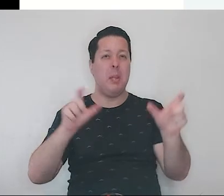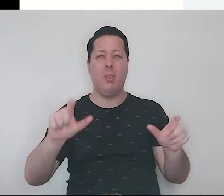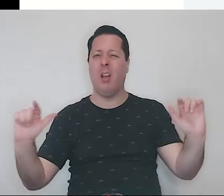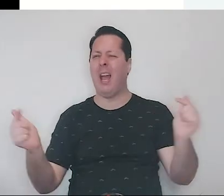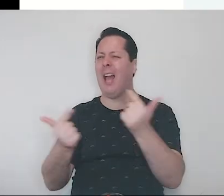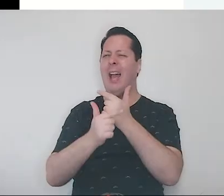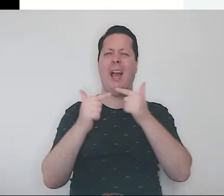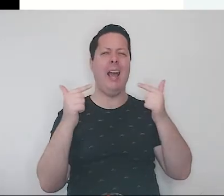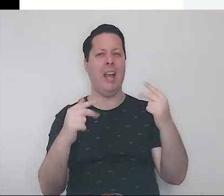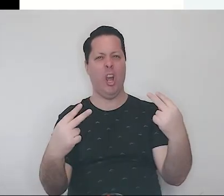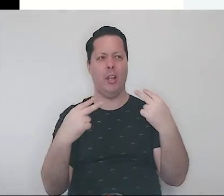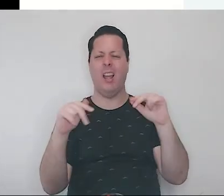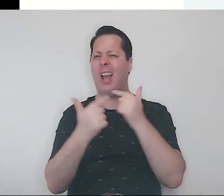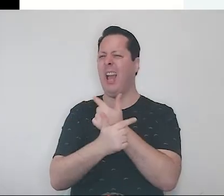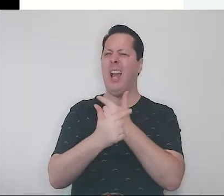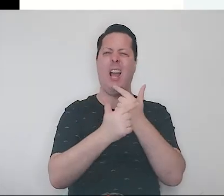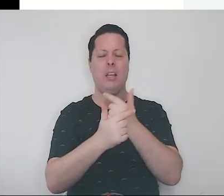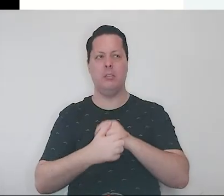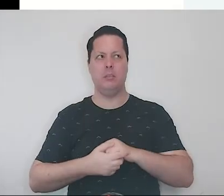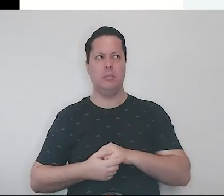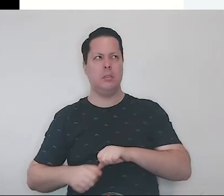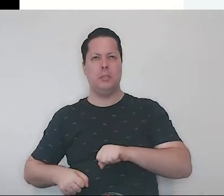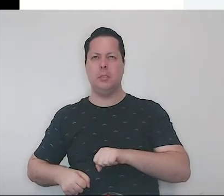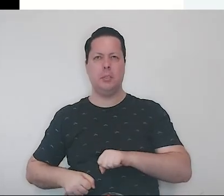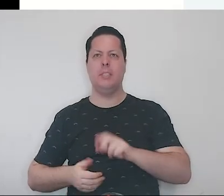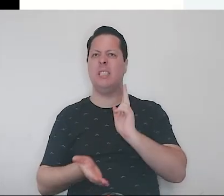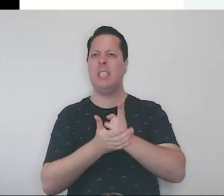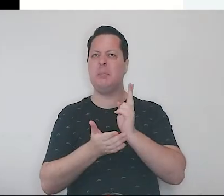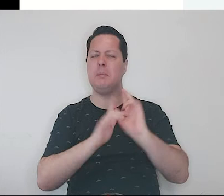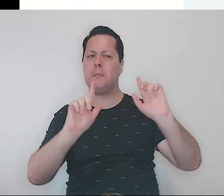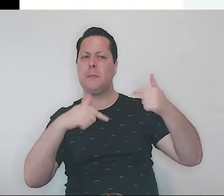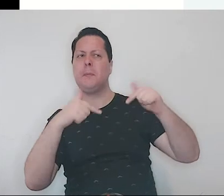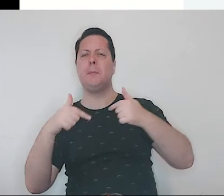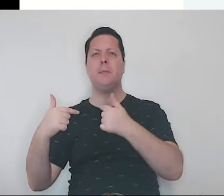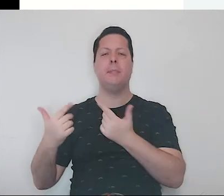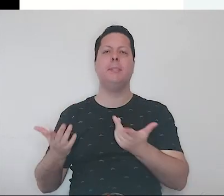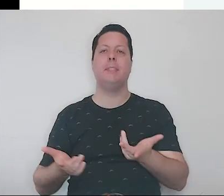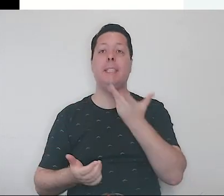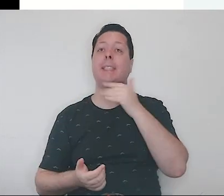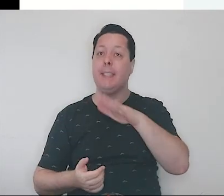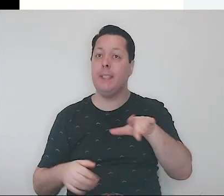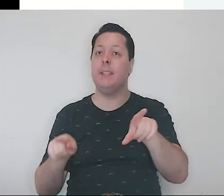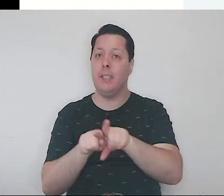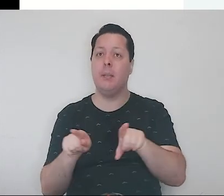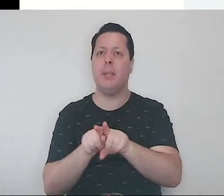riam, de tudo que ele fazia. zoavam dele, faziam bullying. Até as crianças,